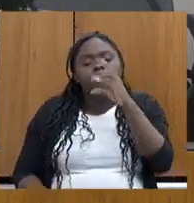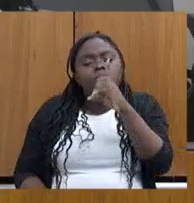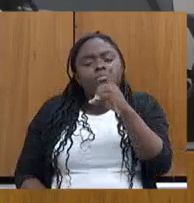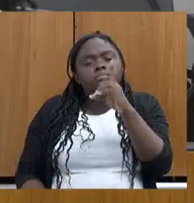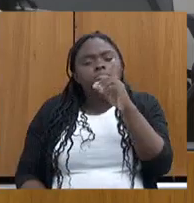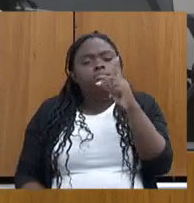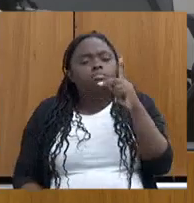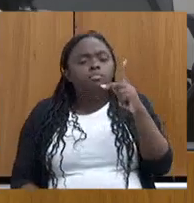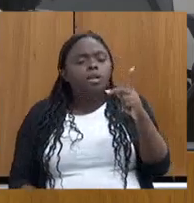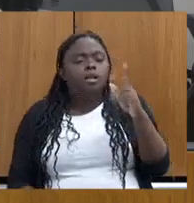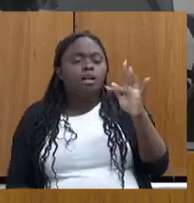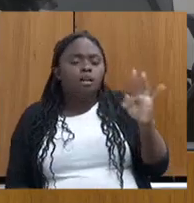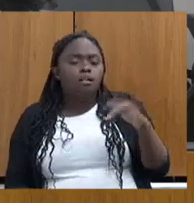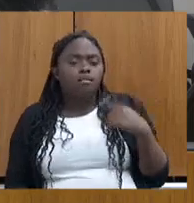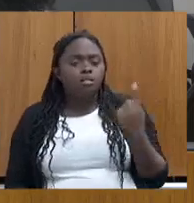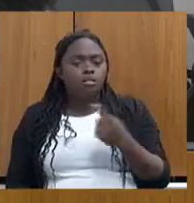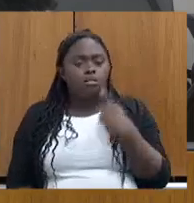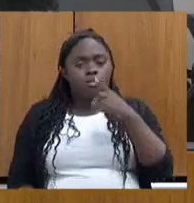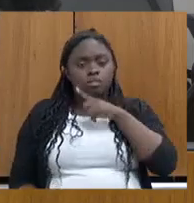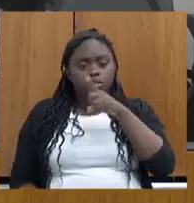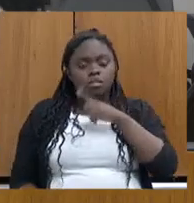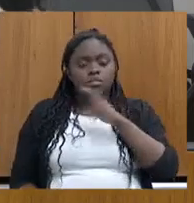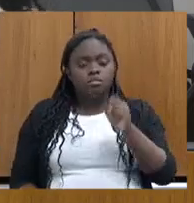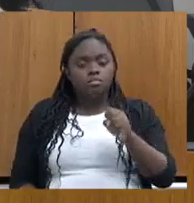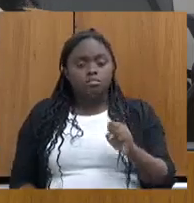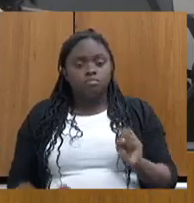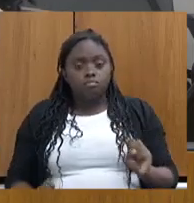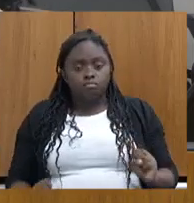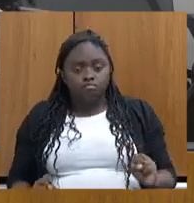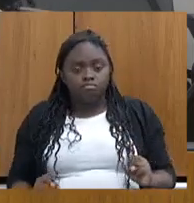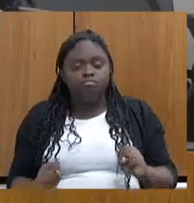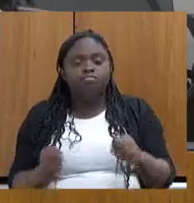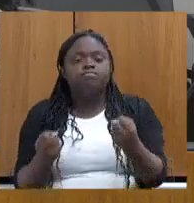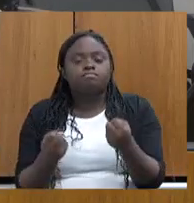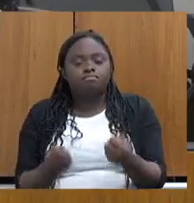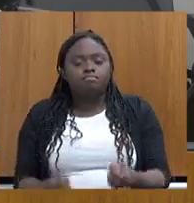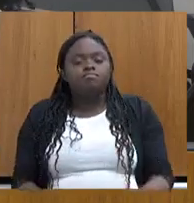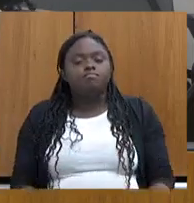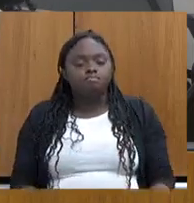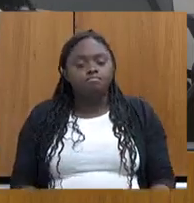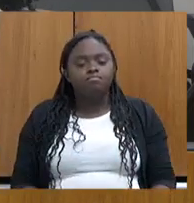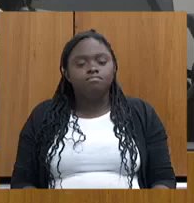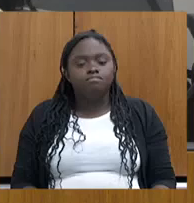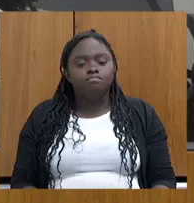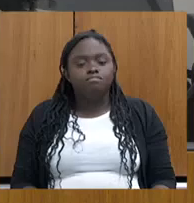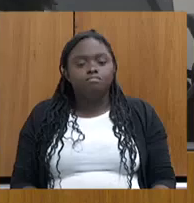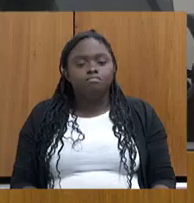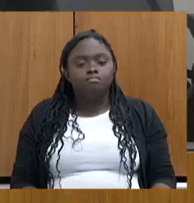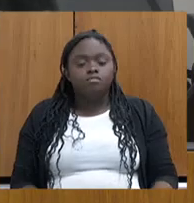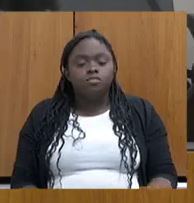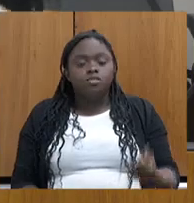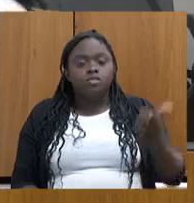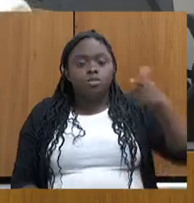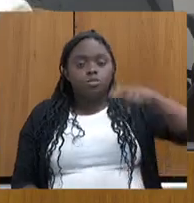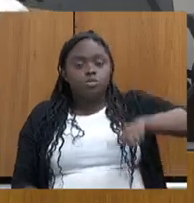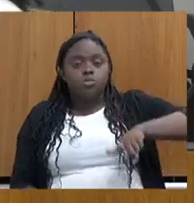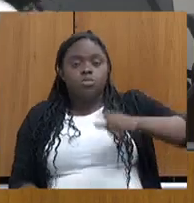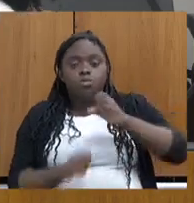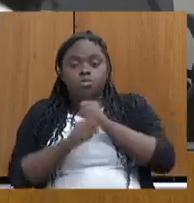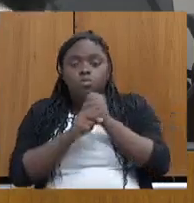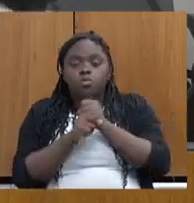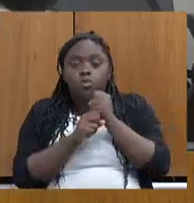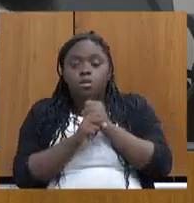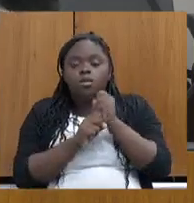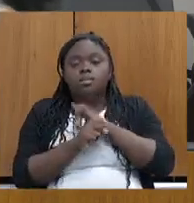nós teremos que enfrentar as desapropriações, as desocupações no próximo ano, e se nós